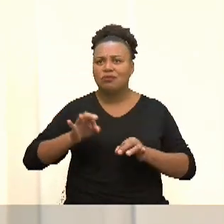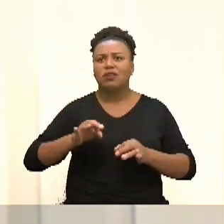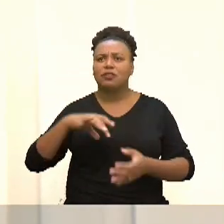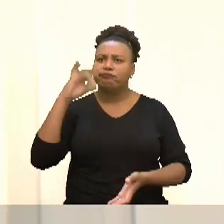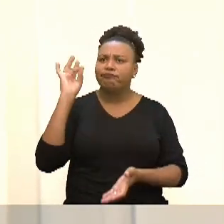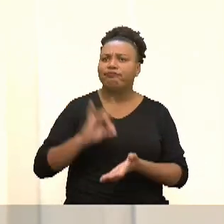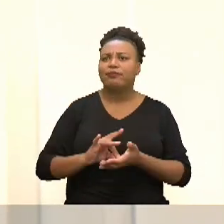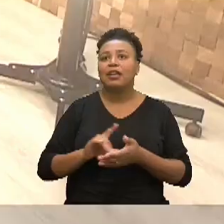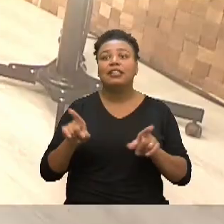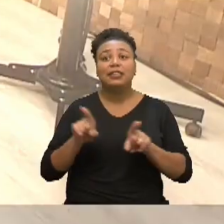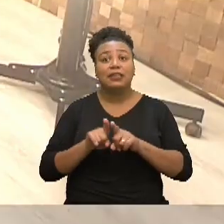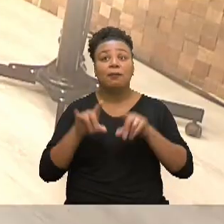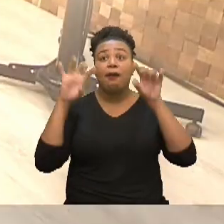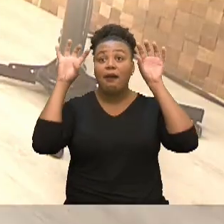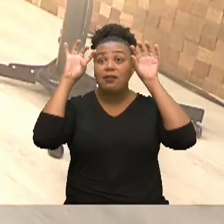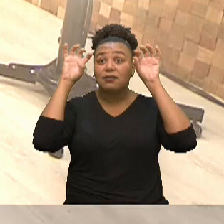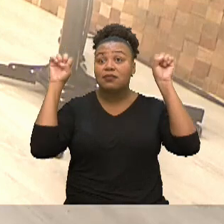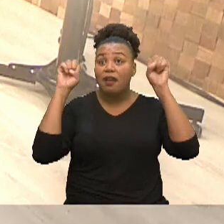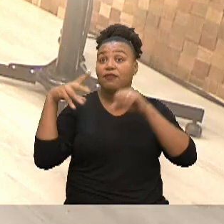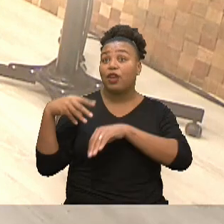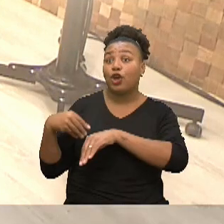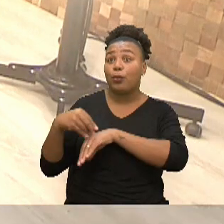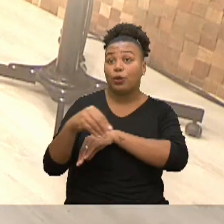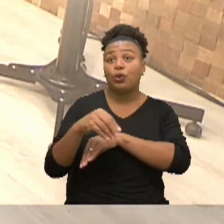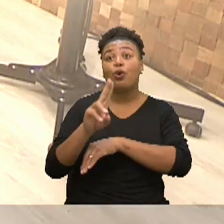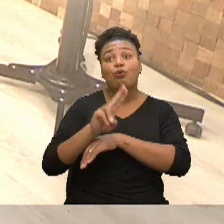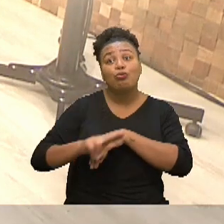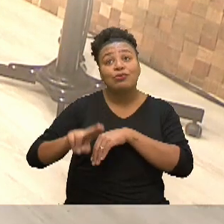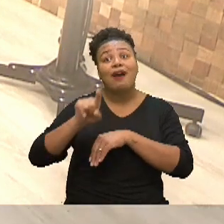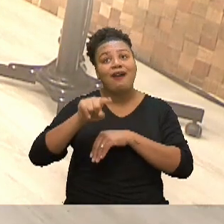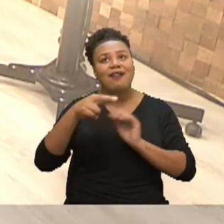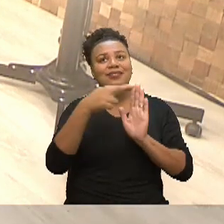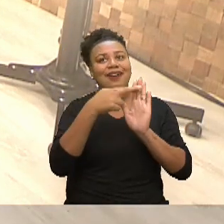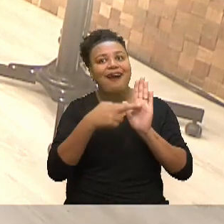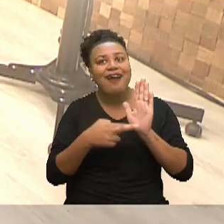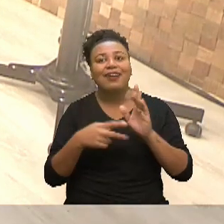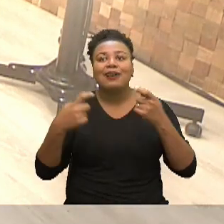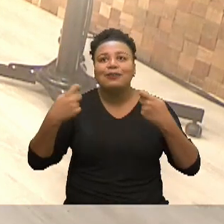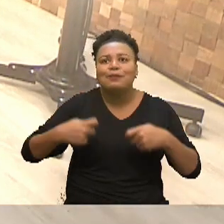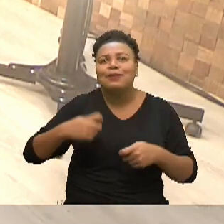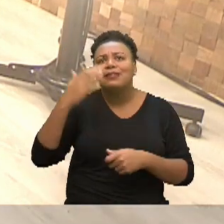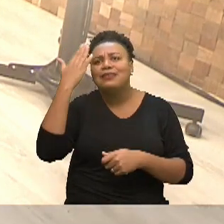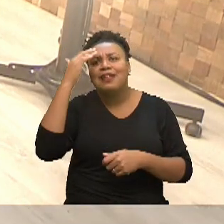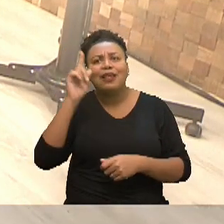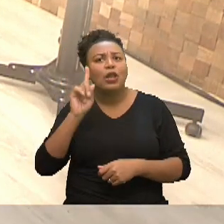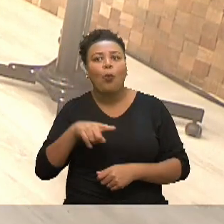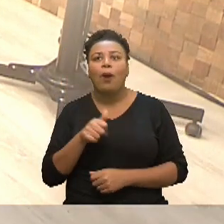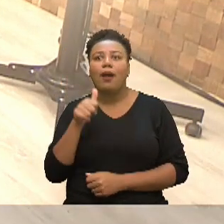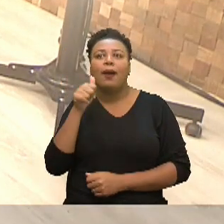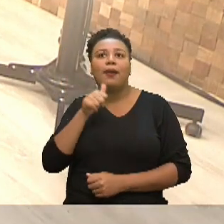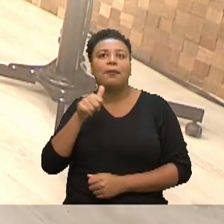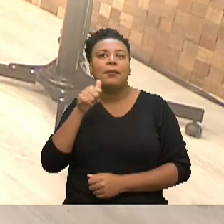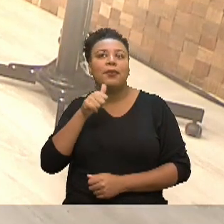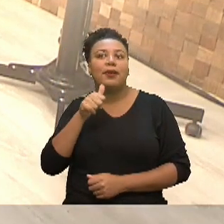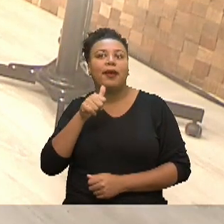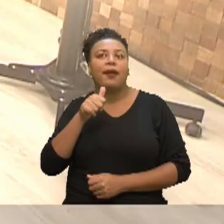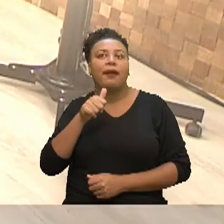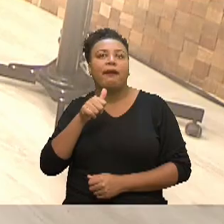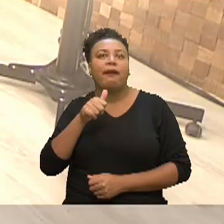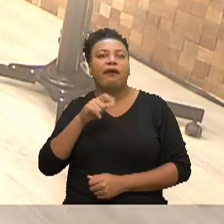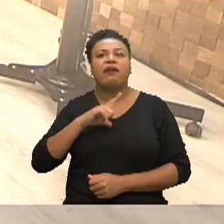e o Supremo Tribunal Federal recomendou o uso desse protocolo. então a gente precisa entender que não é uma mulher que está